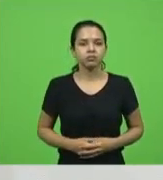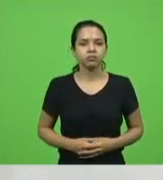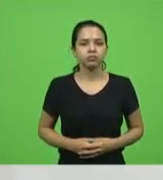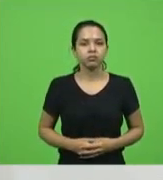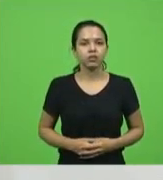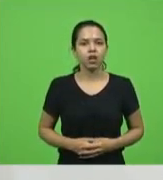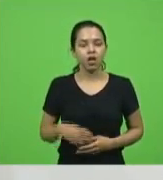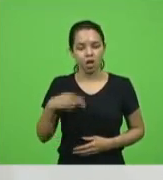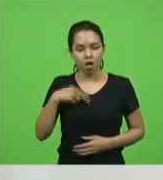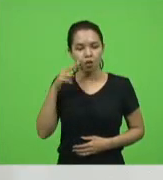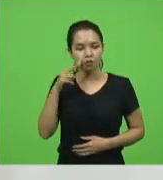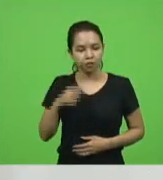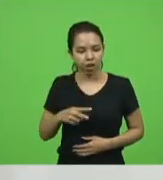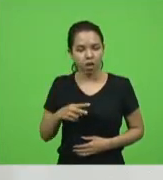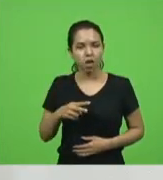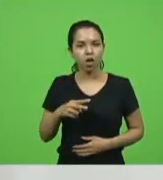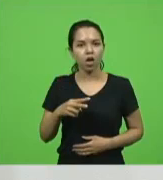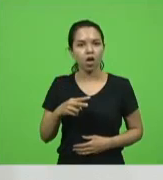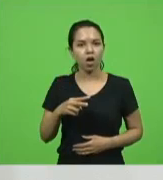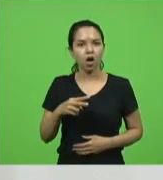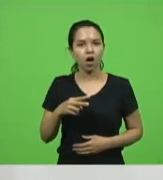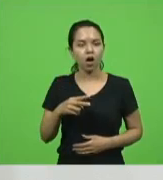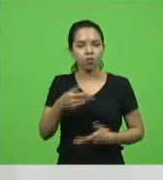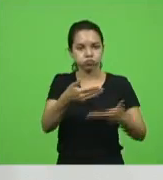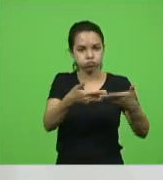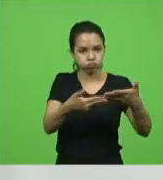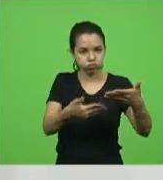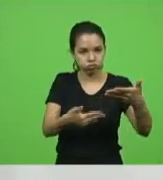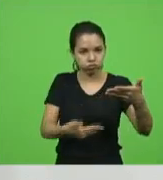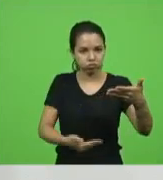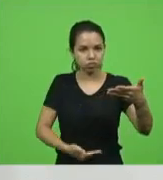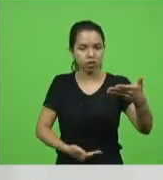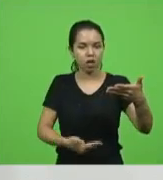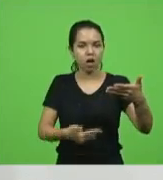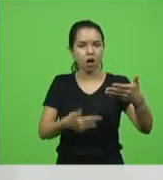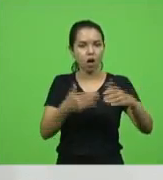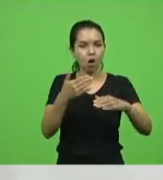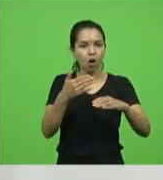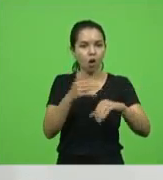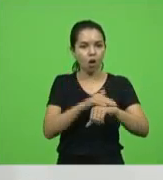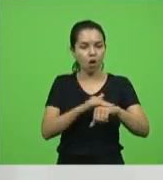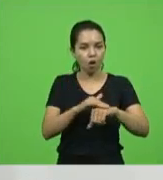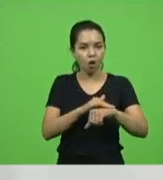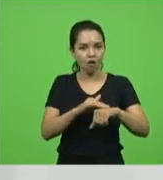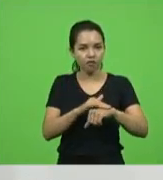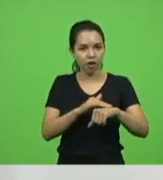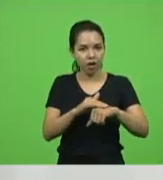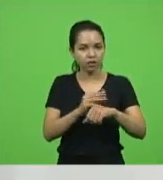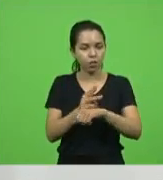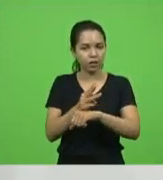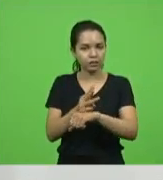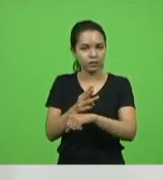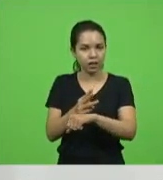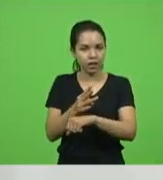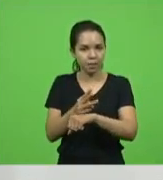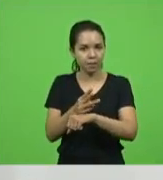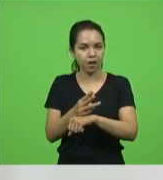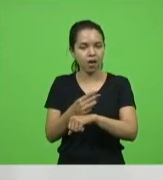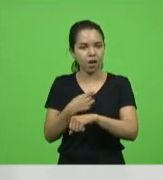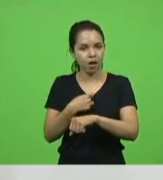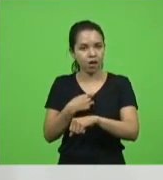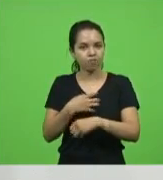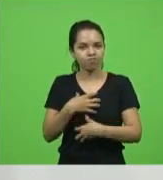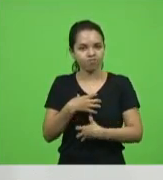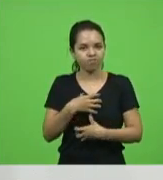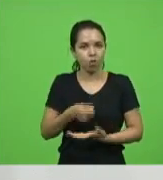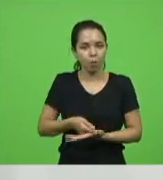acompanhando a conversa e olhando uma por uma daquilo que estava escrito no grupo do WhatsApp, eu me senti na obrigação